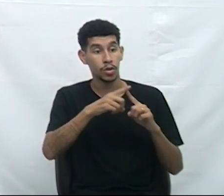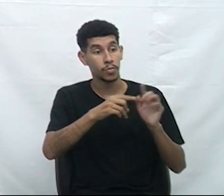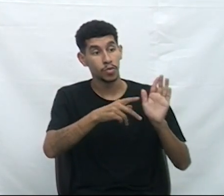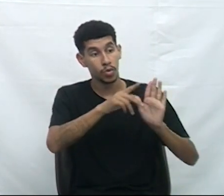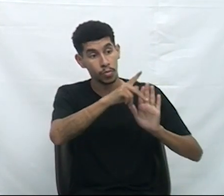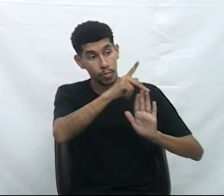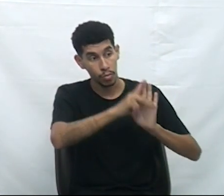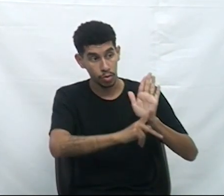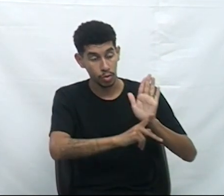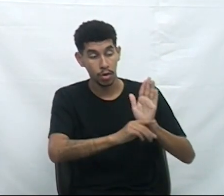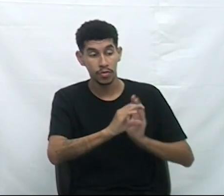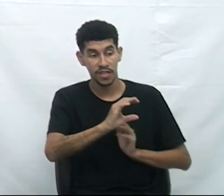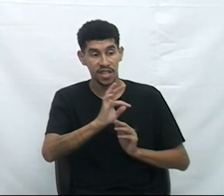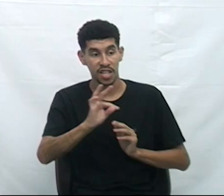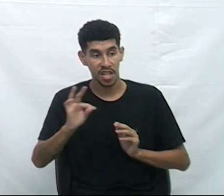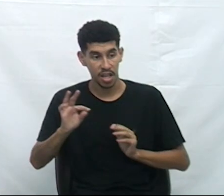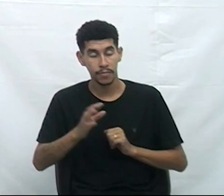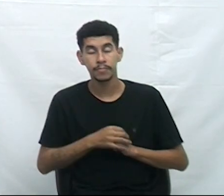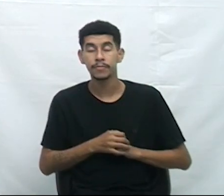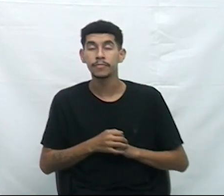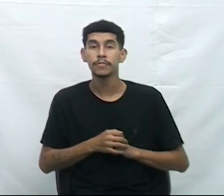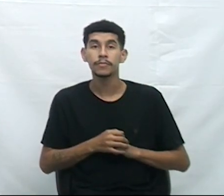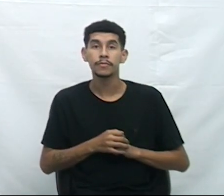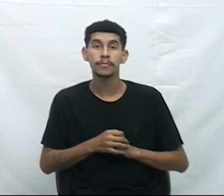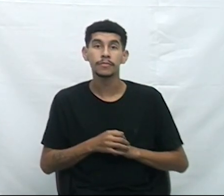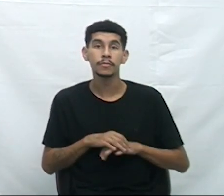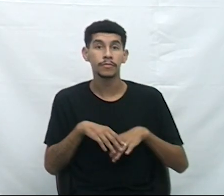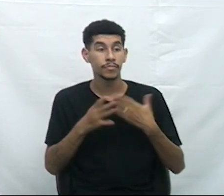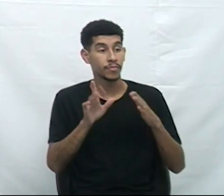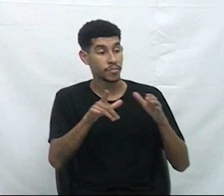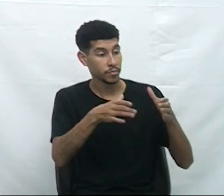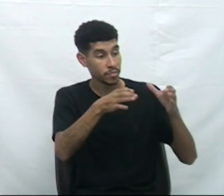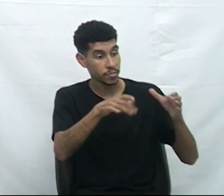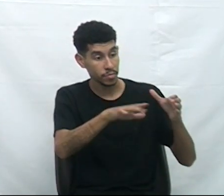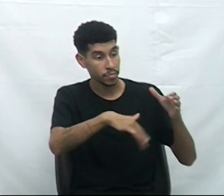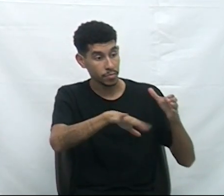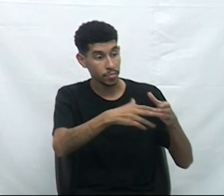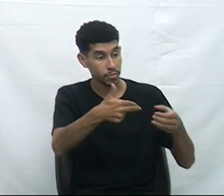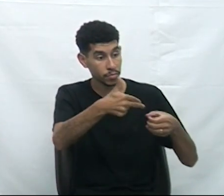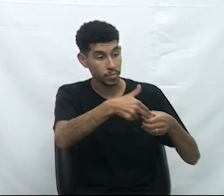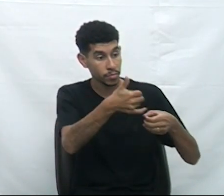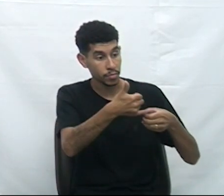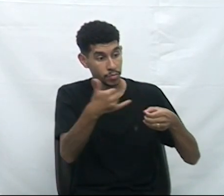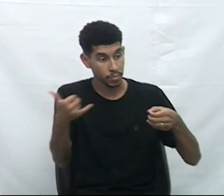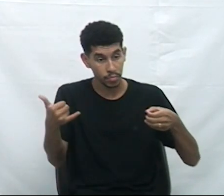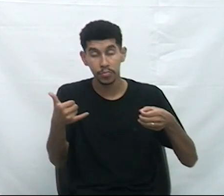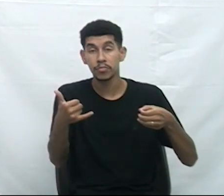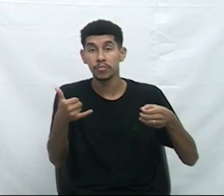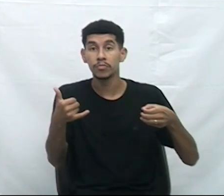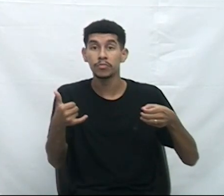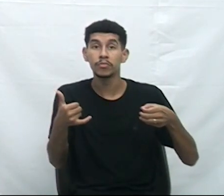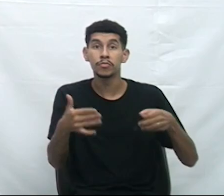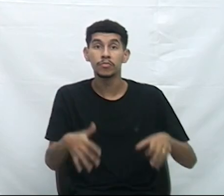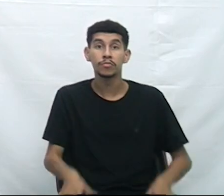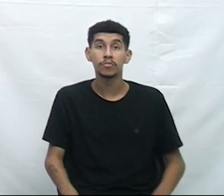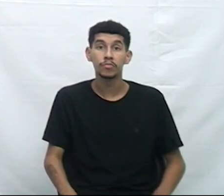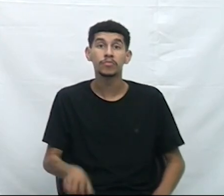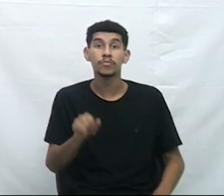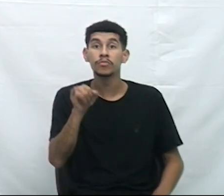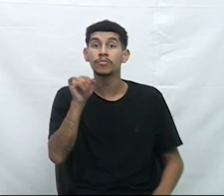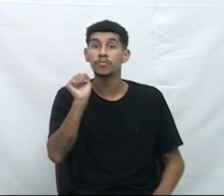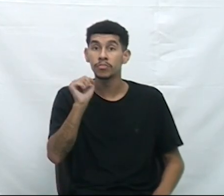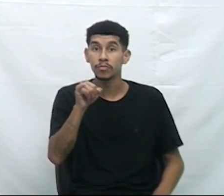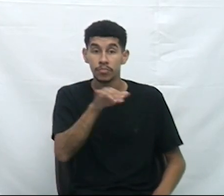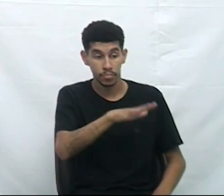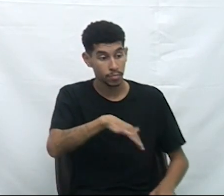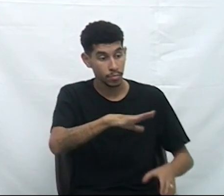OCPP. Peço as estações de recargas, se as estações de recargas,